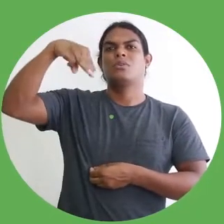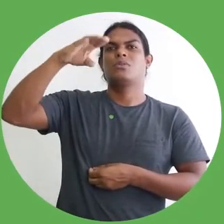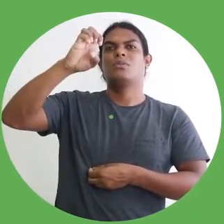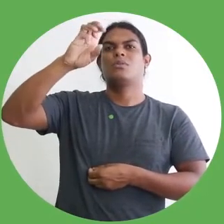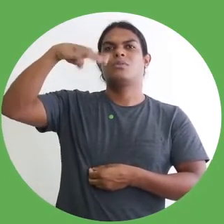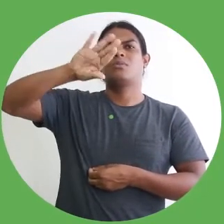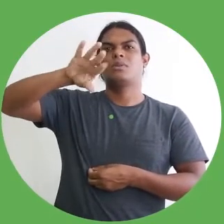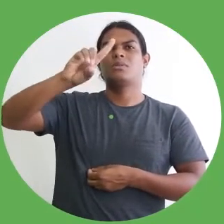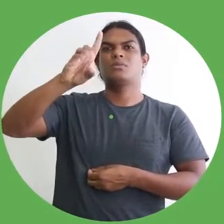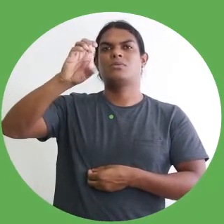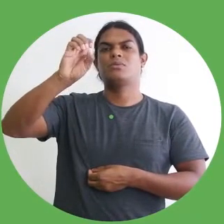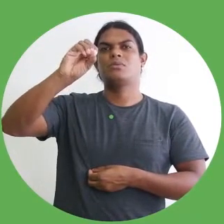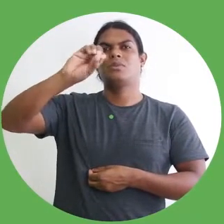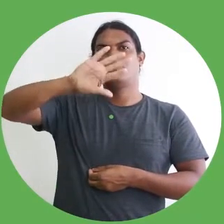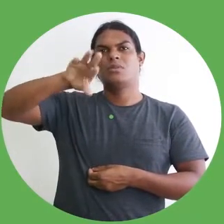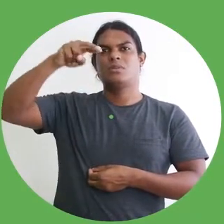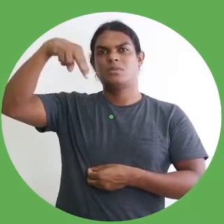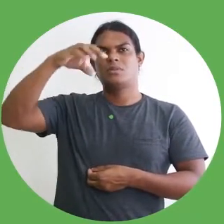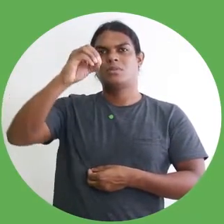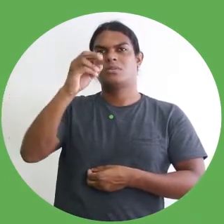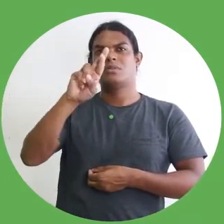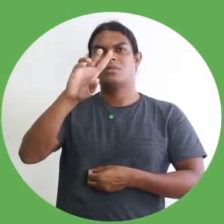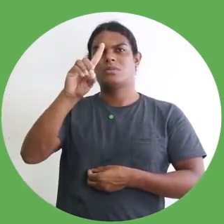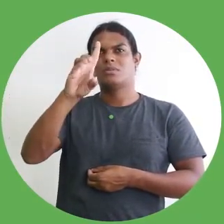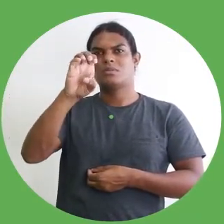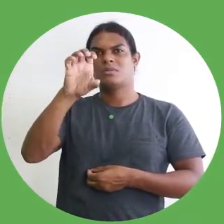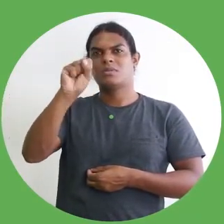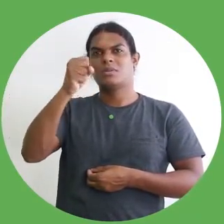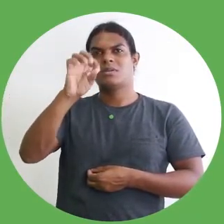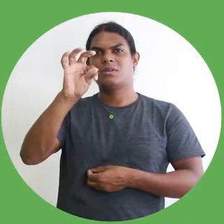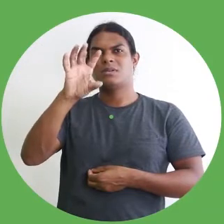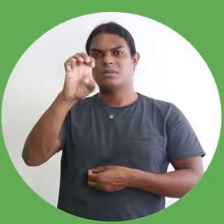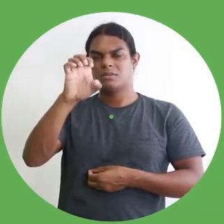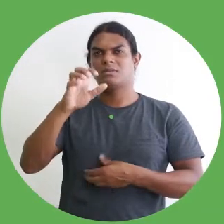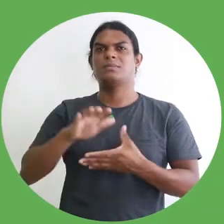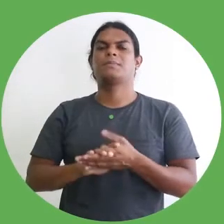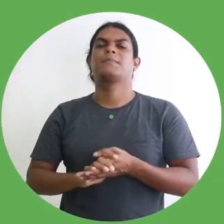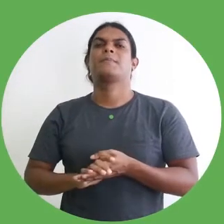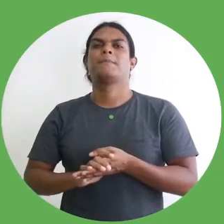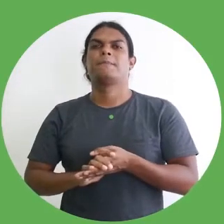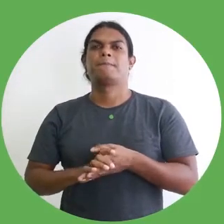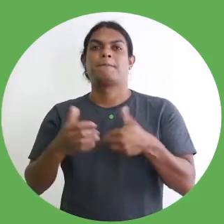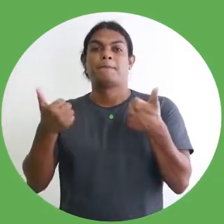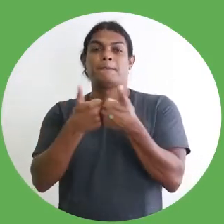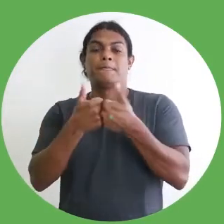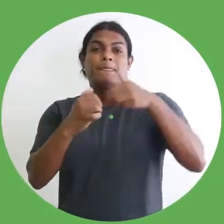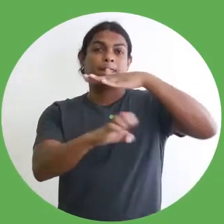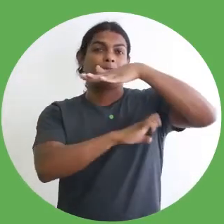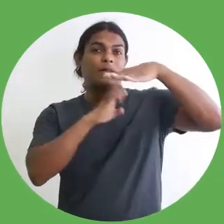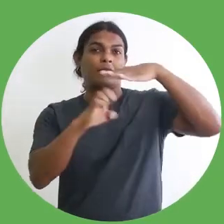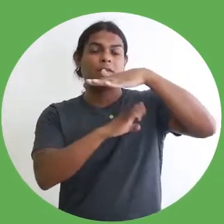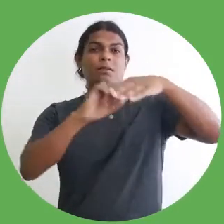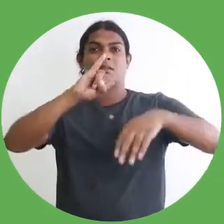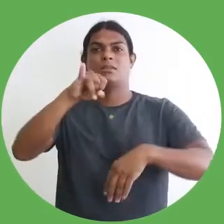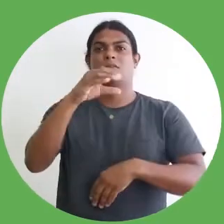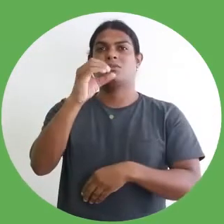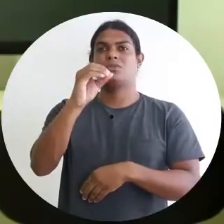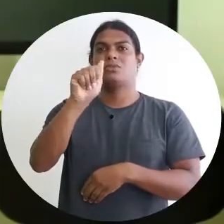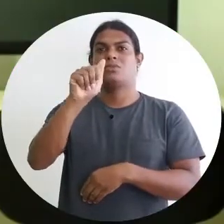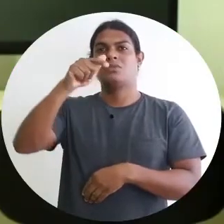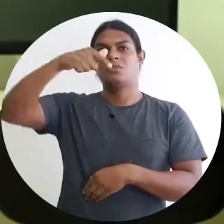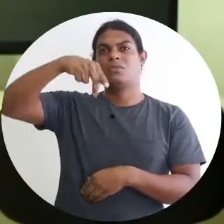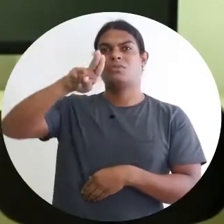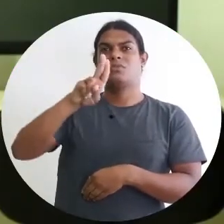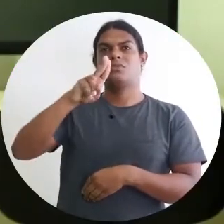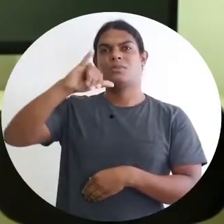Nabuco, e é um museu antropológico que reúne acervo com cerca de mais de 15 mil peças. O Museu Antropológico